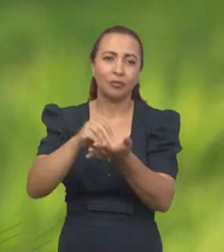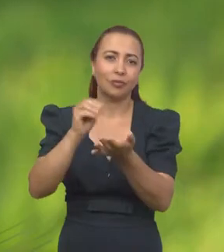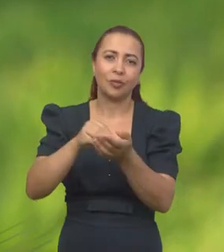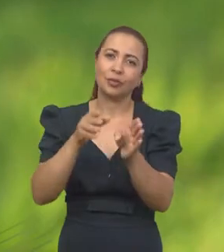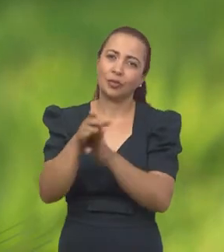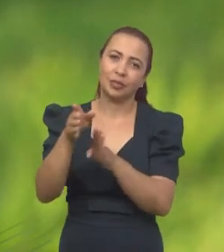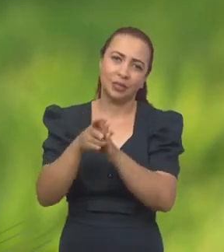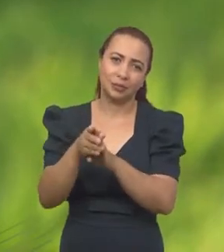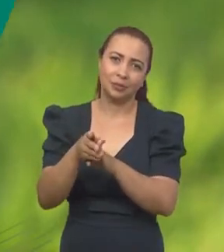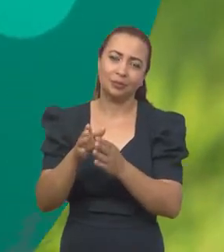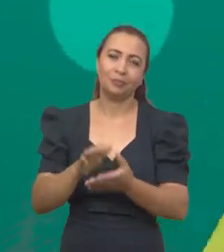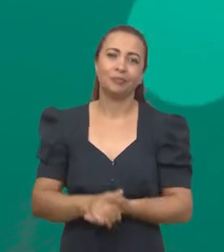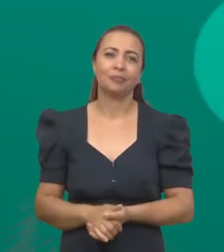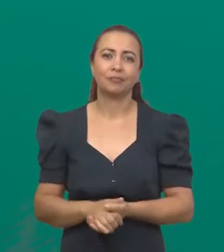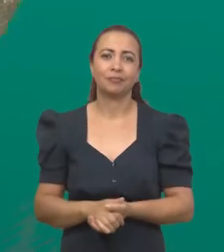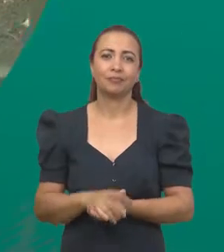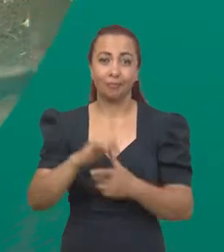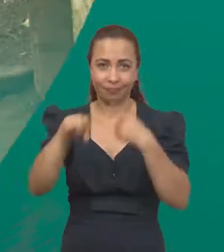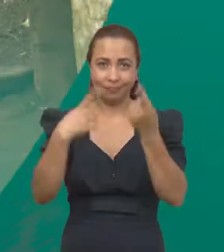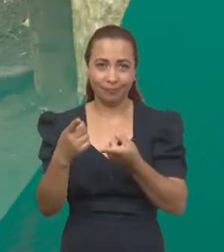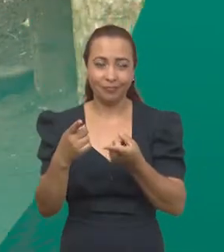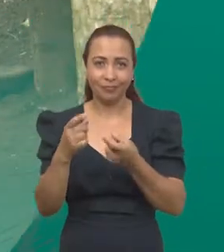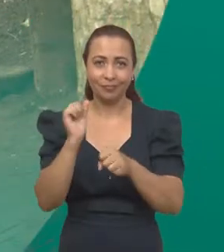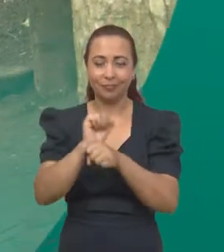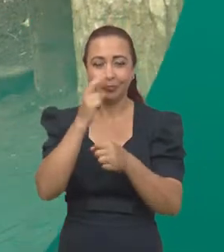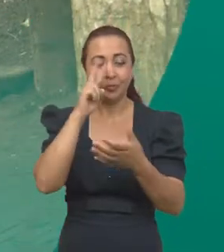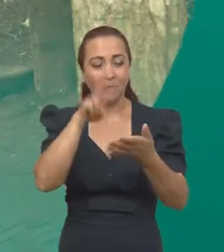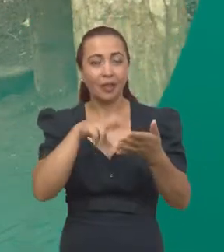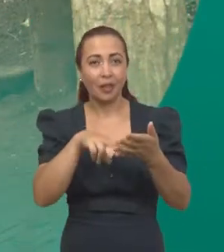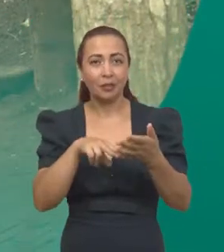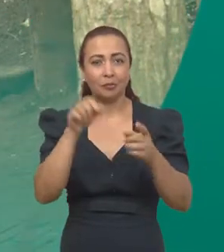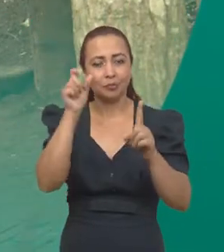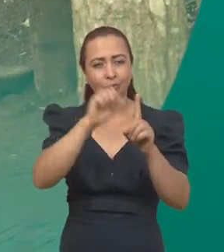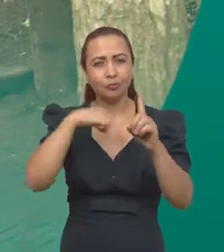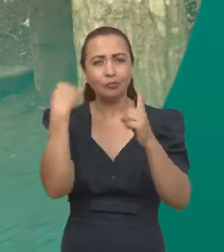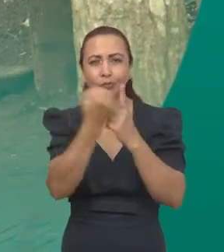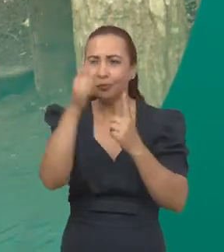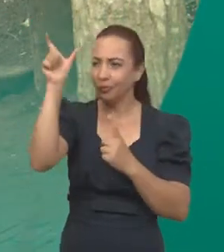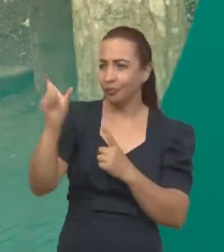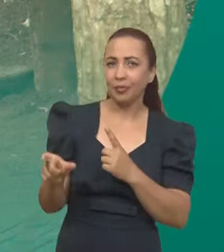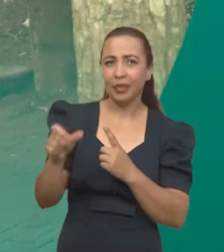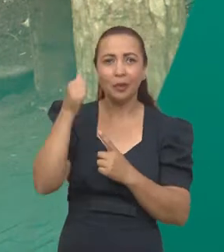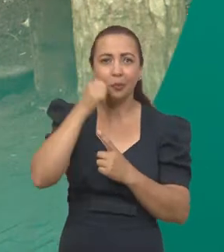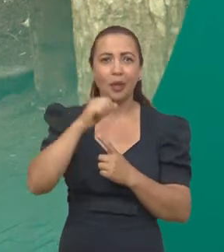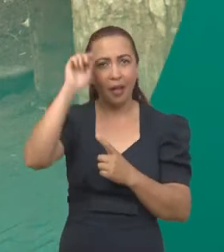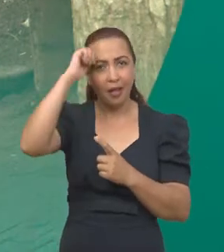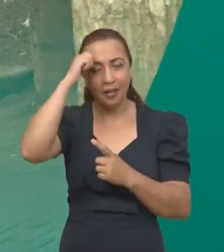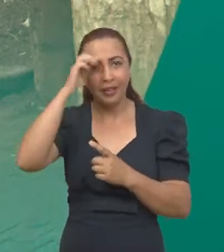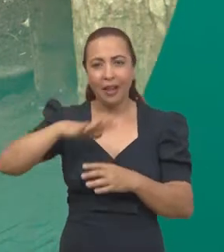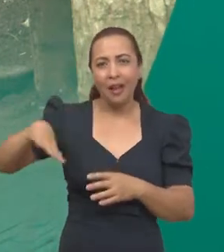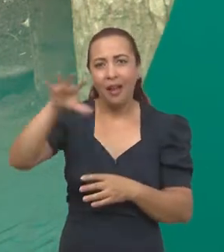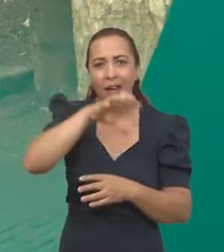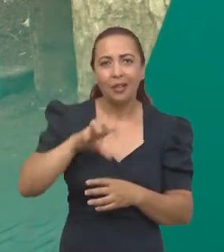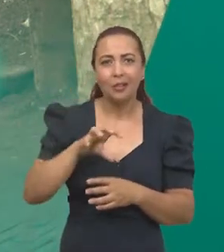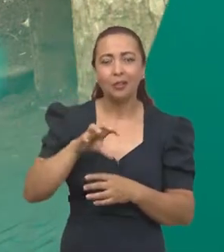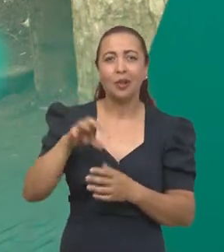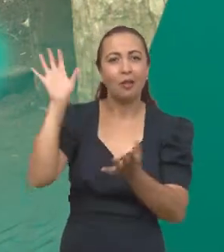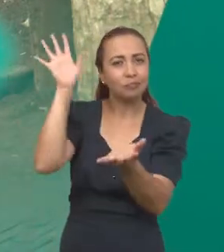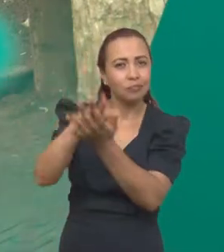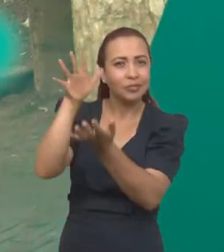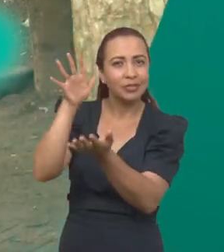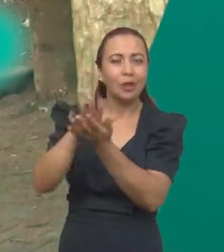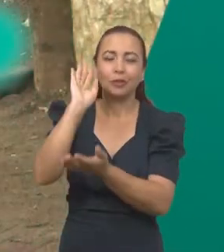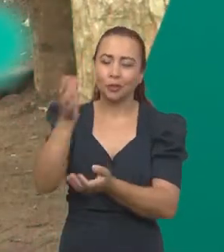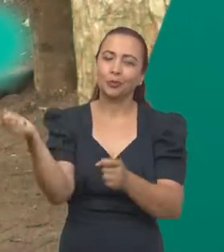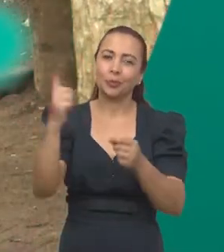orientações, né. E daqui a pouco, uma análise do perfil social das empreendedoras negras da moda da região metropolitana